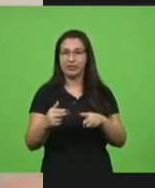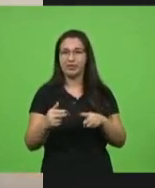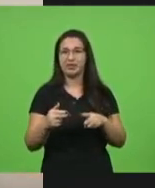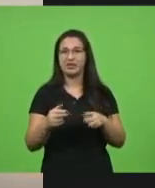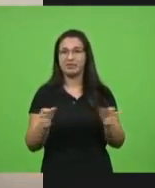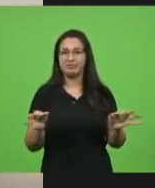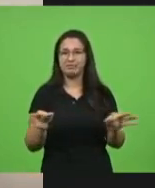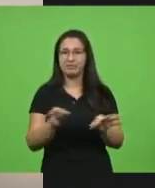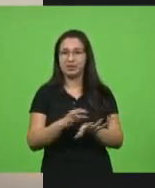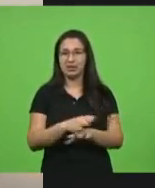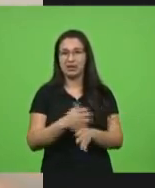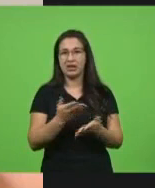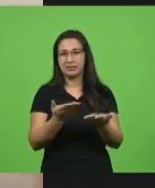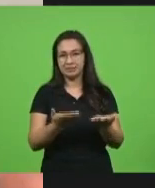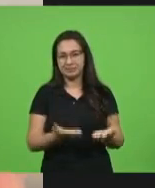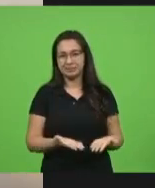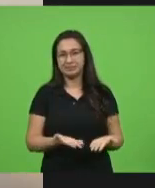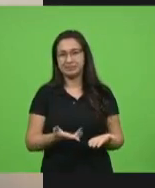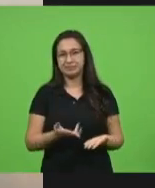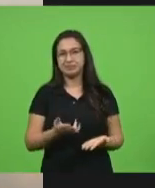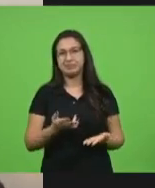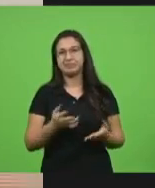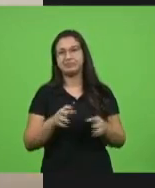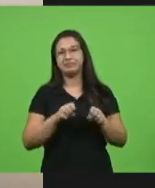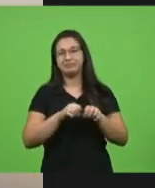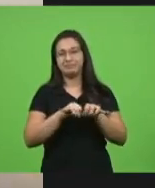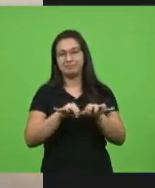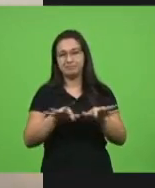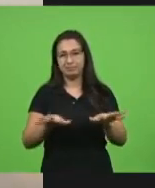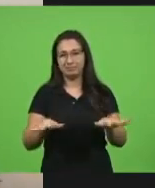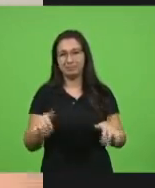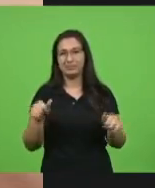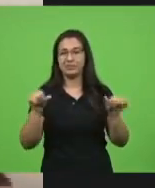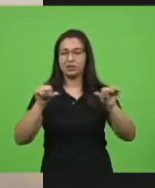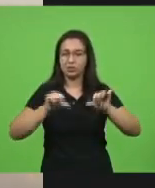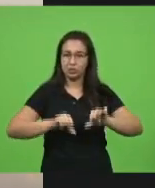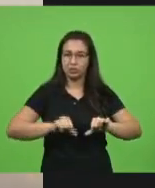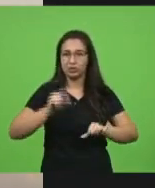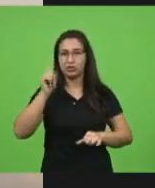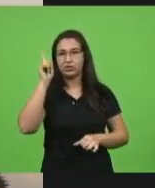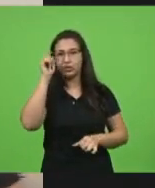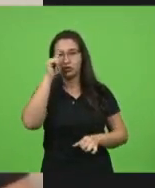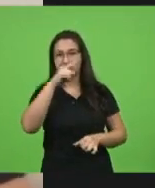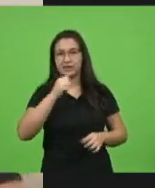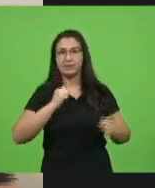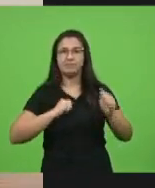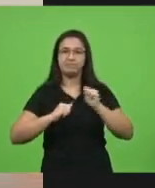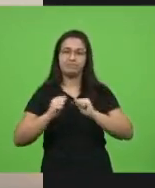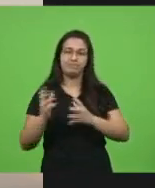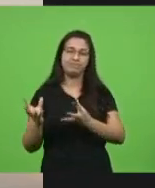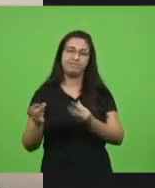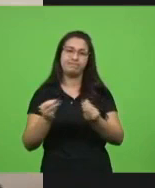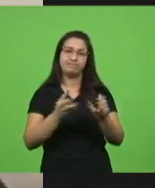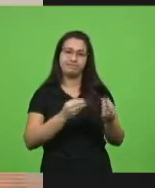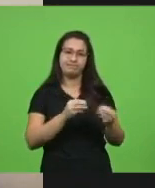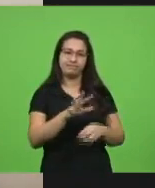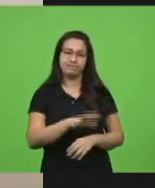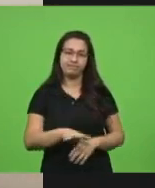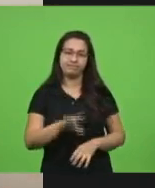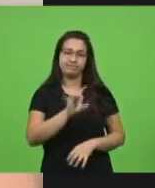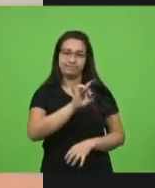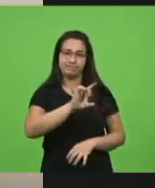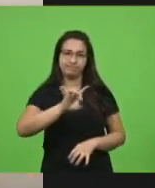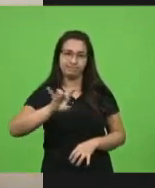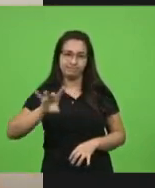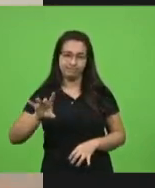desta situação incômoda, difícil, que angustia a cada um e